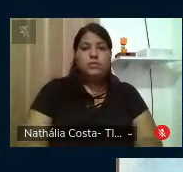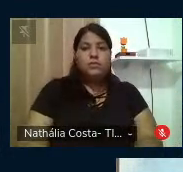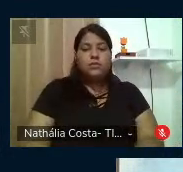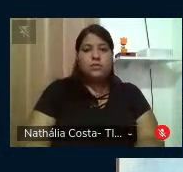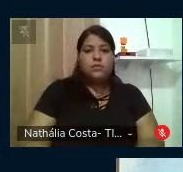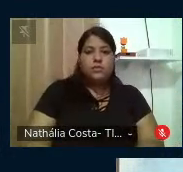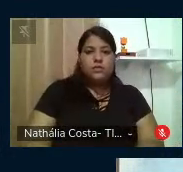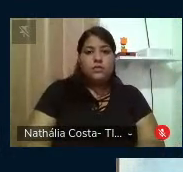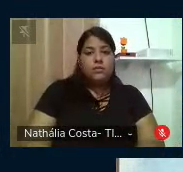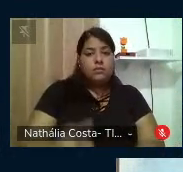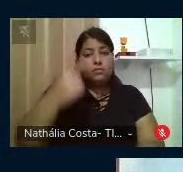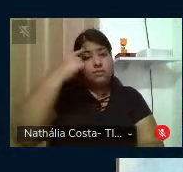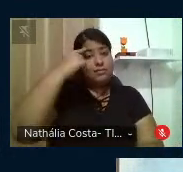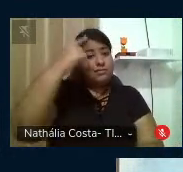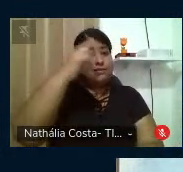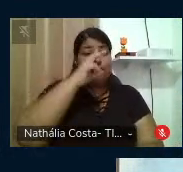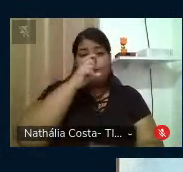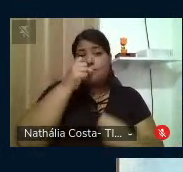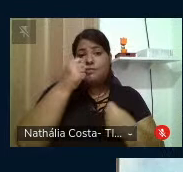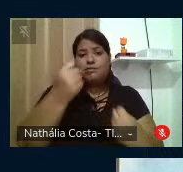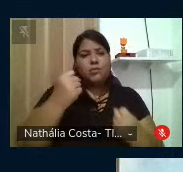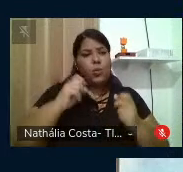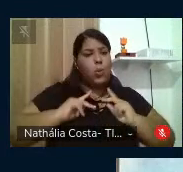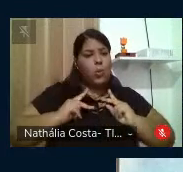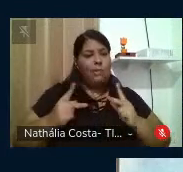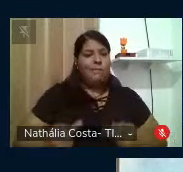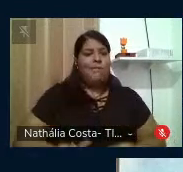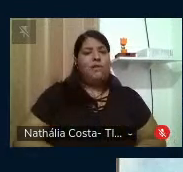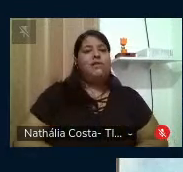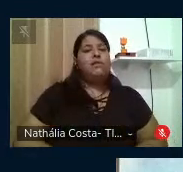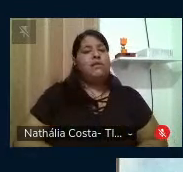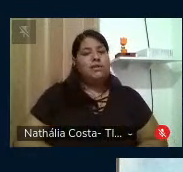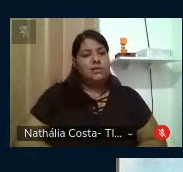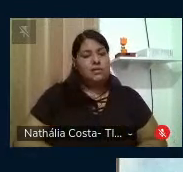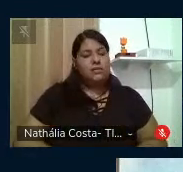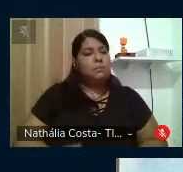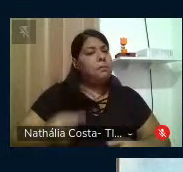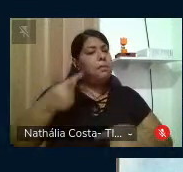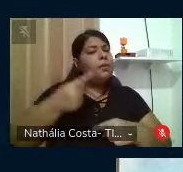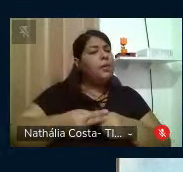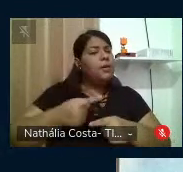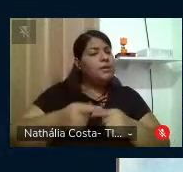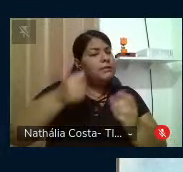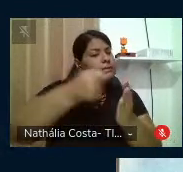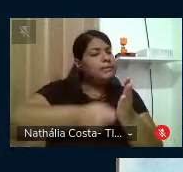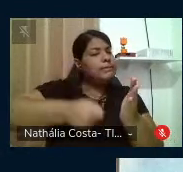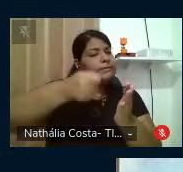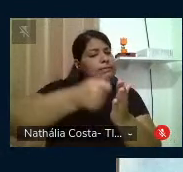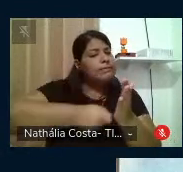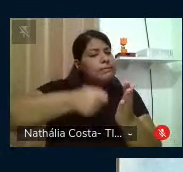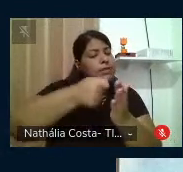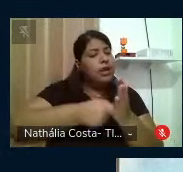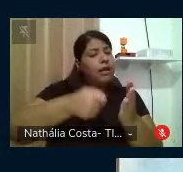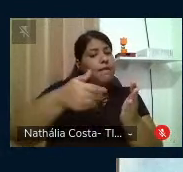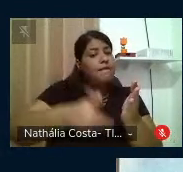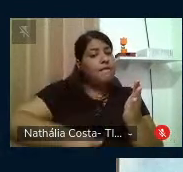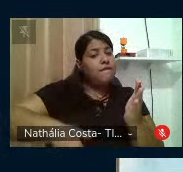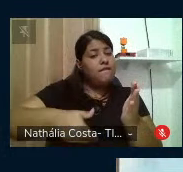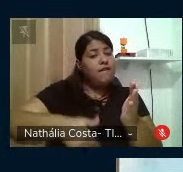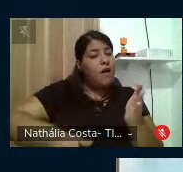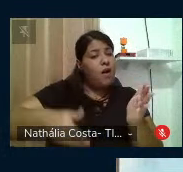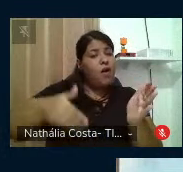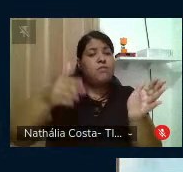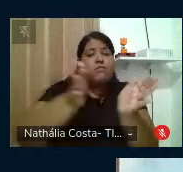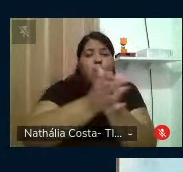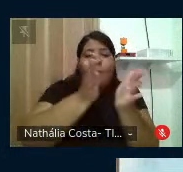para a humanização dos seres humanos. porque a persistência da miséria na contemporaneidade